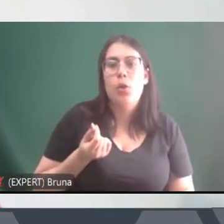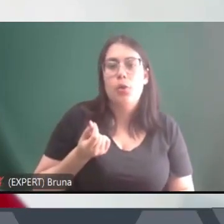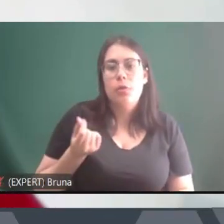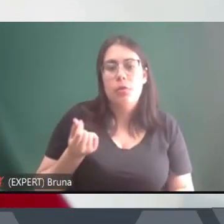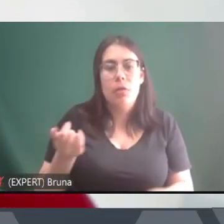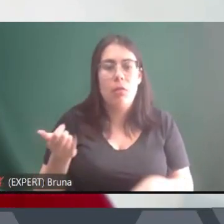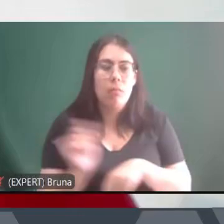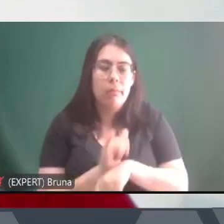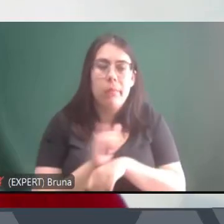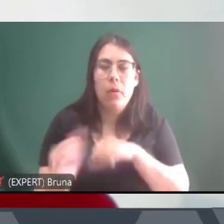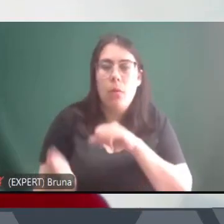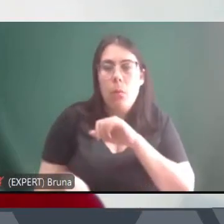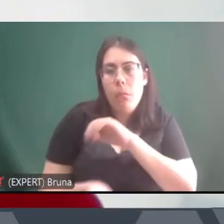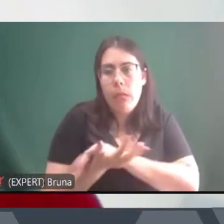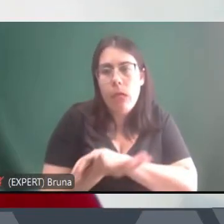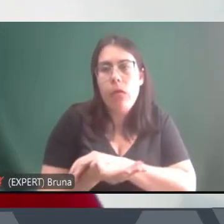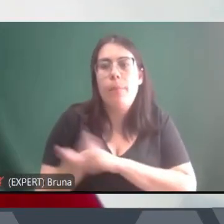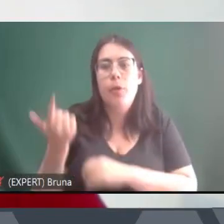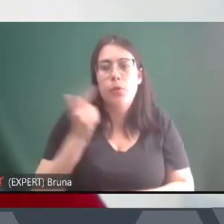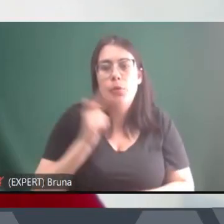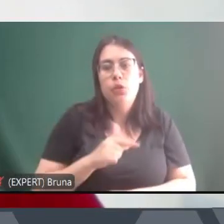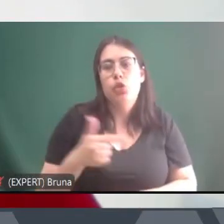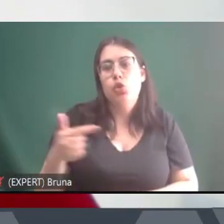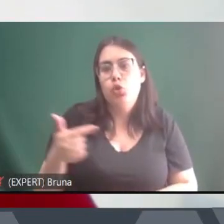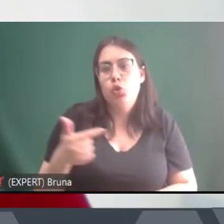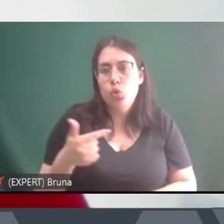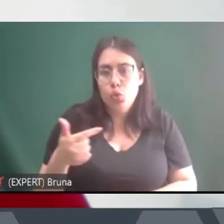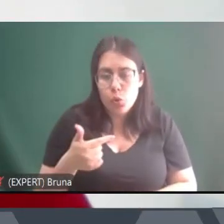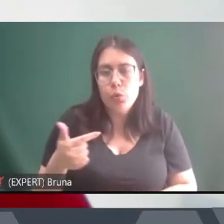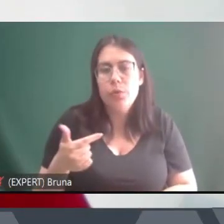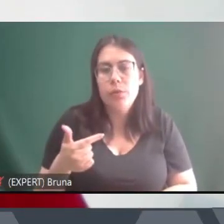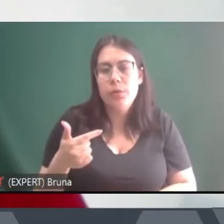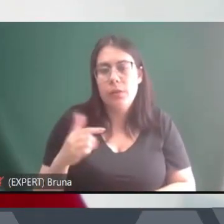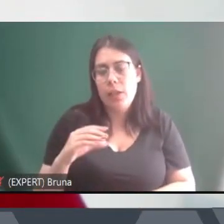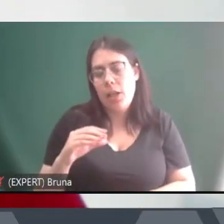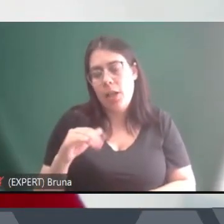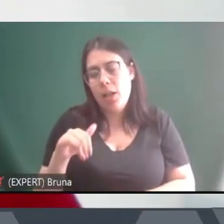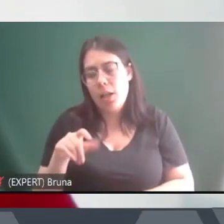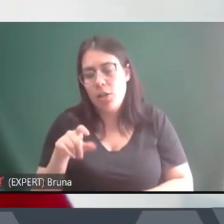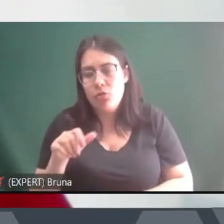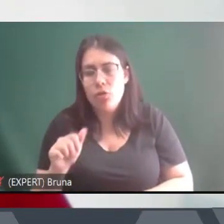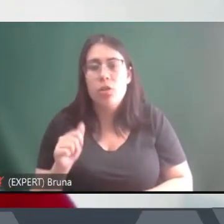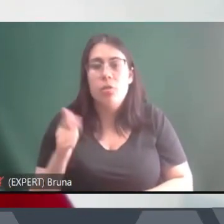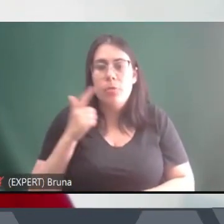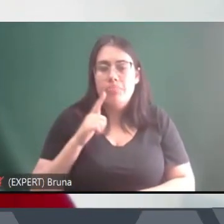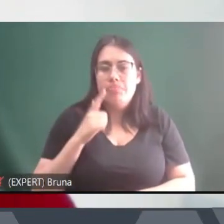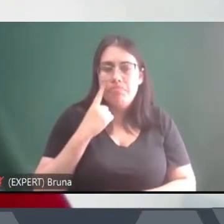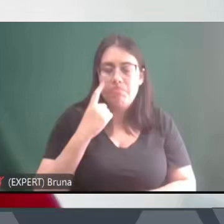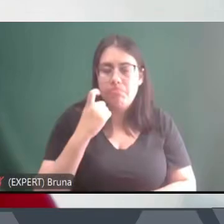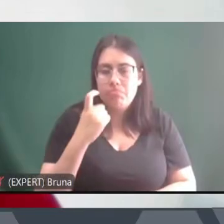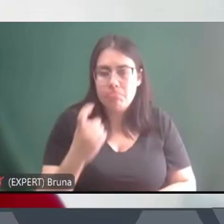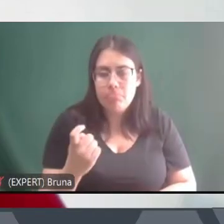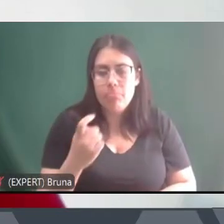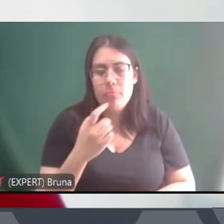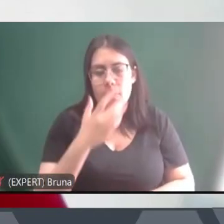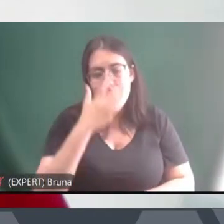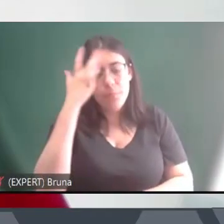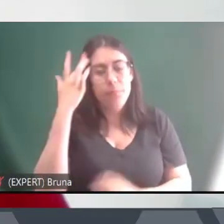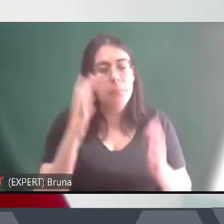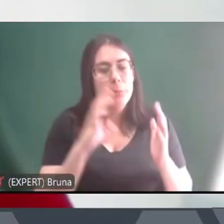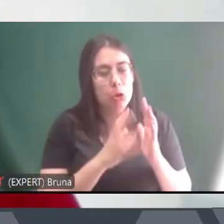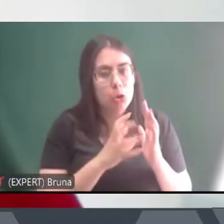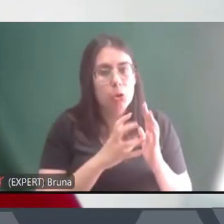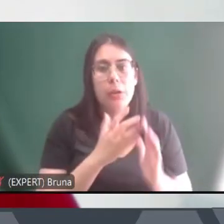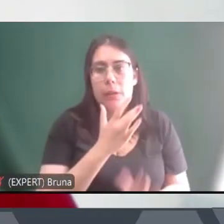financiar via Caixa 2 os candidatos que representem seus interesses e os candidatos que